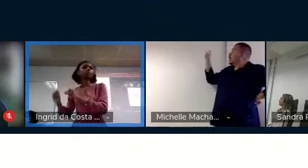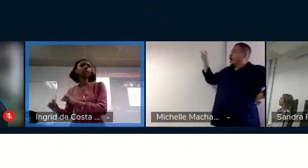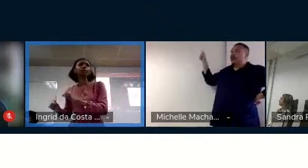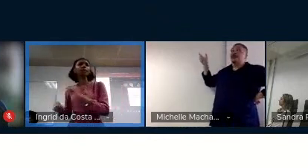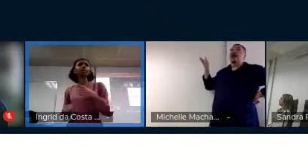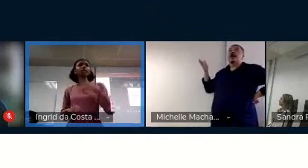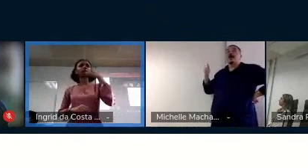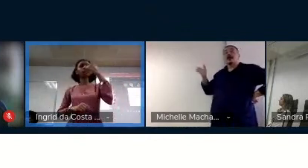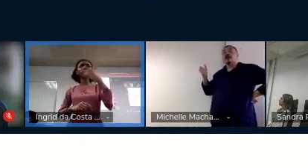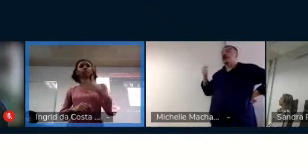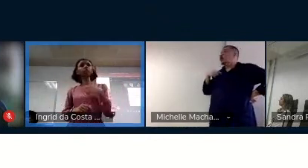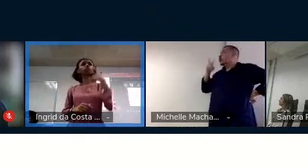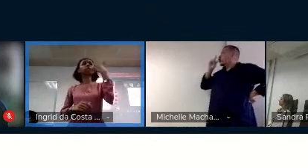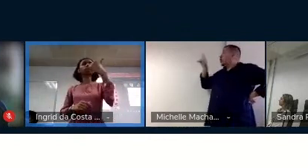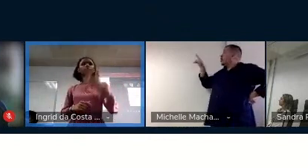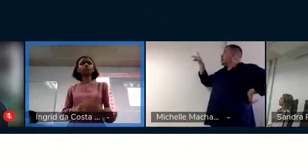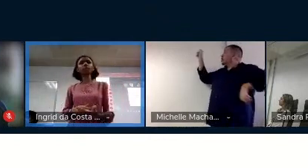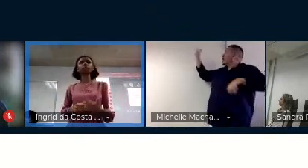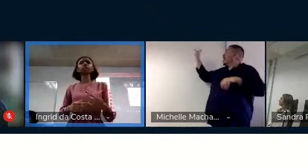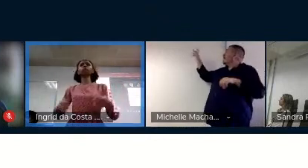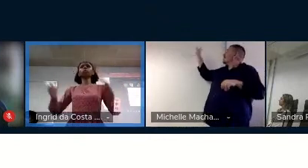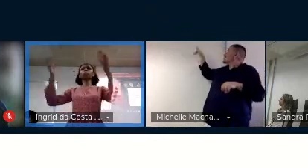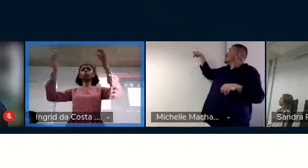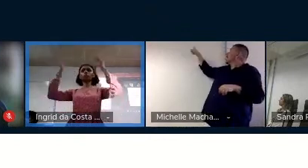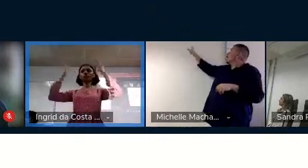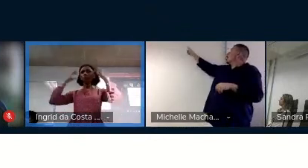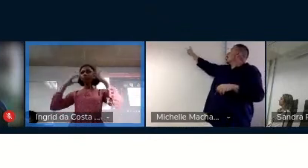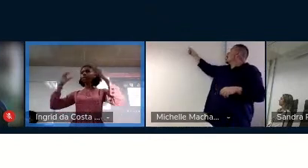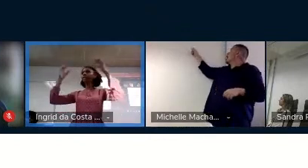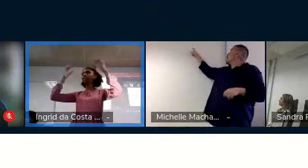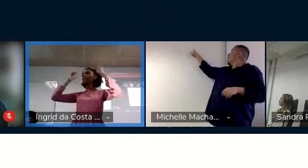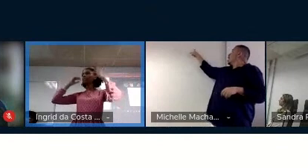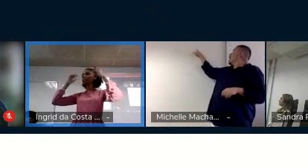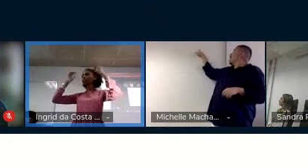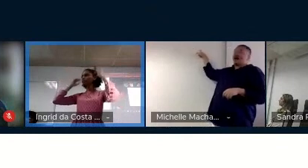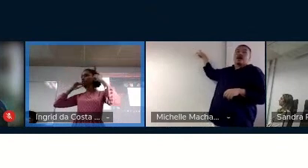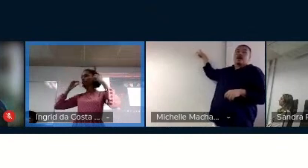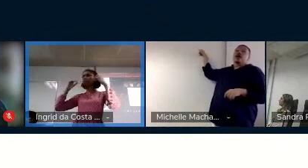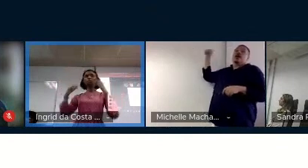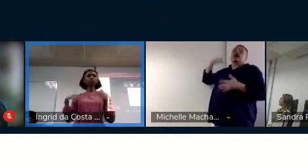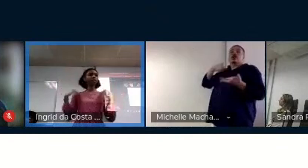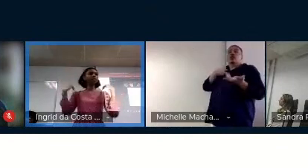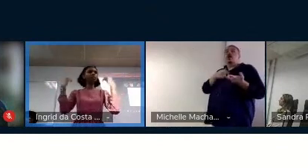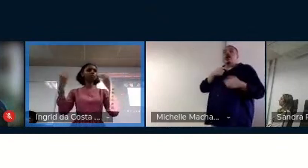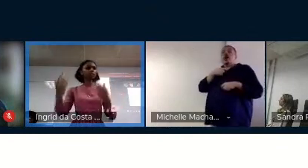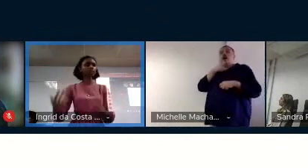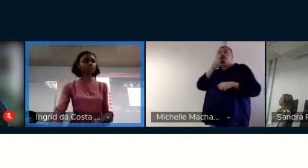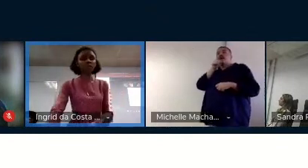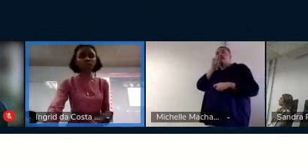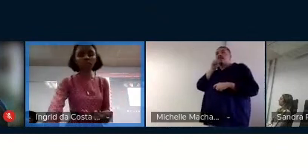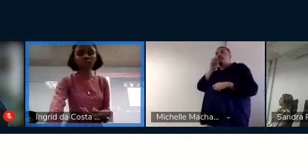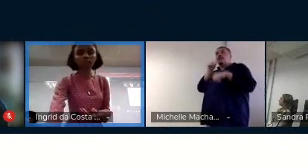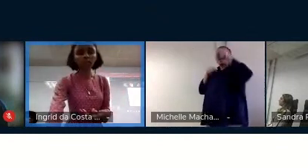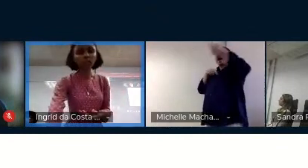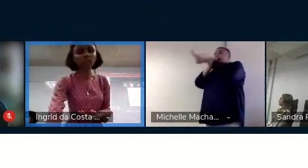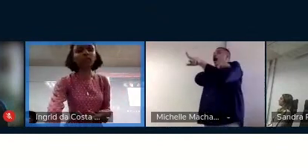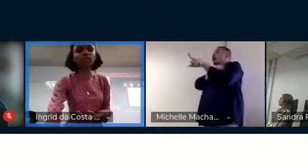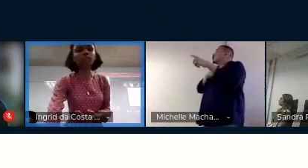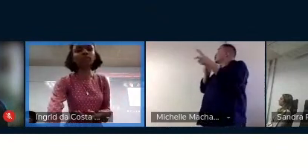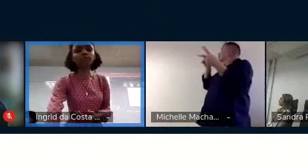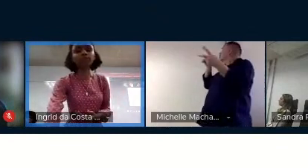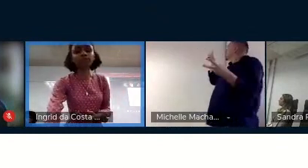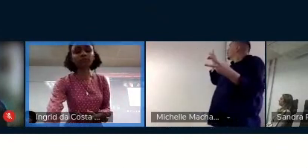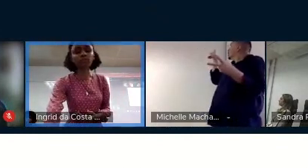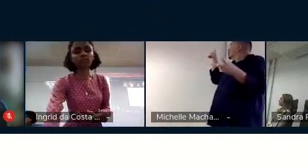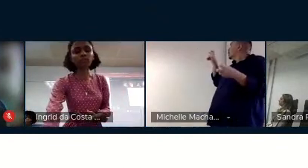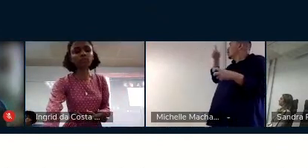estou olhando o final da palavra. Ele vai falar tudo o que ele está fazendo para o aluno ir internalizando esse processo e depois ele conseguir fazer por